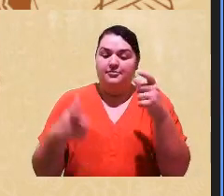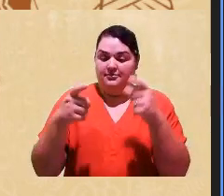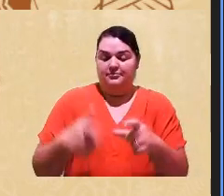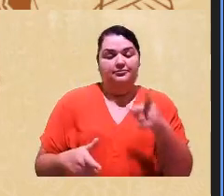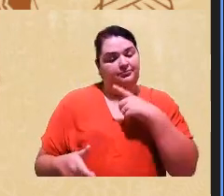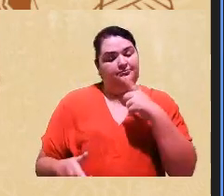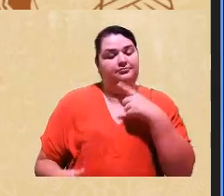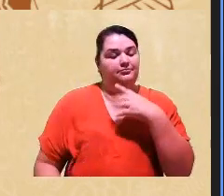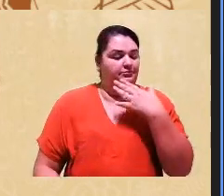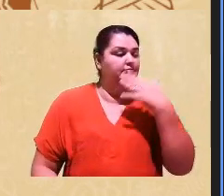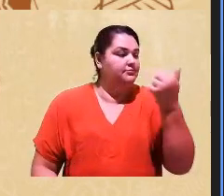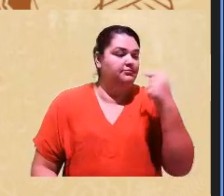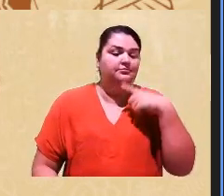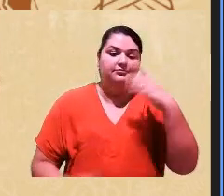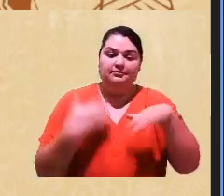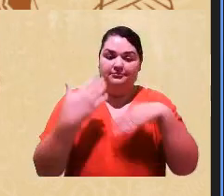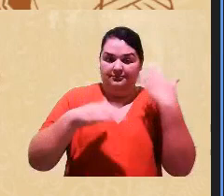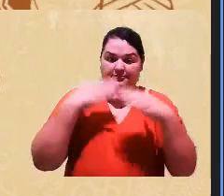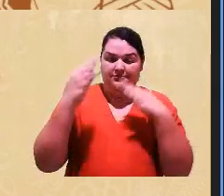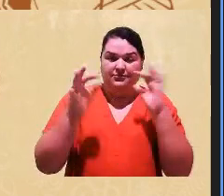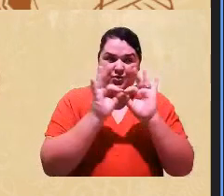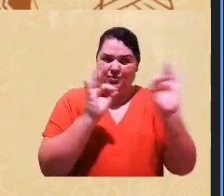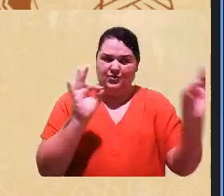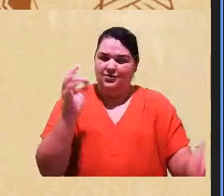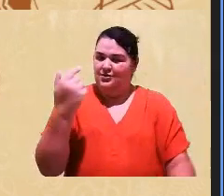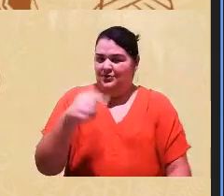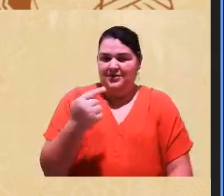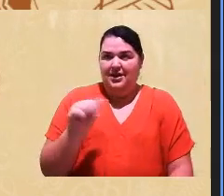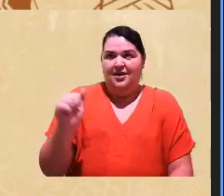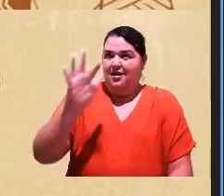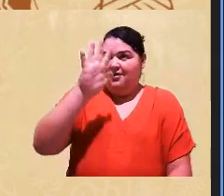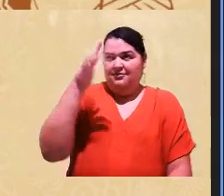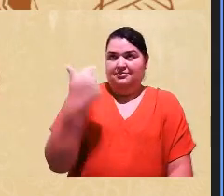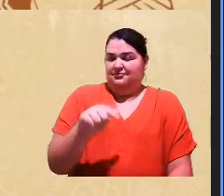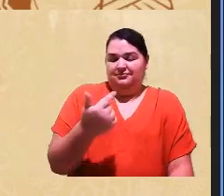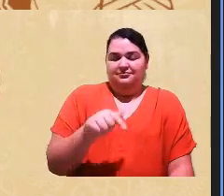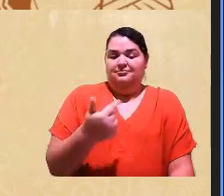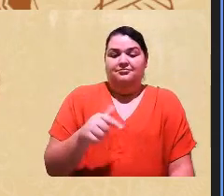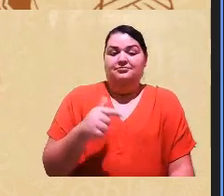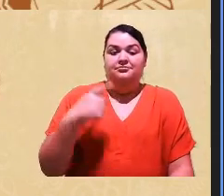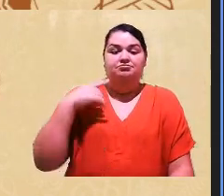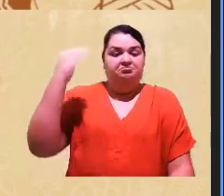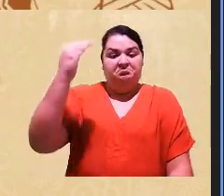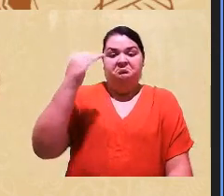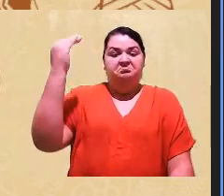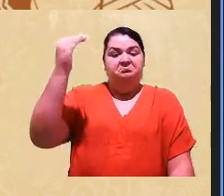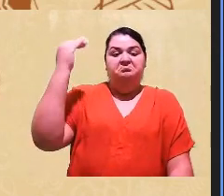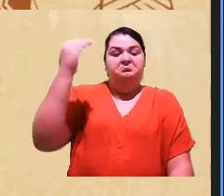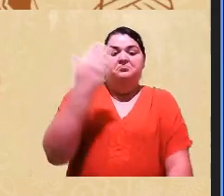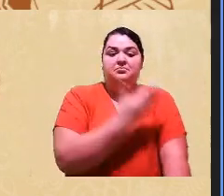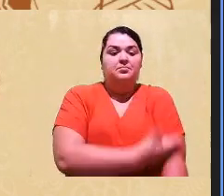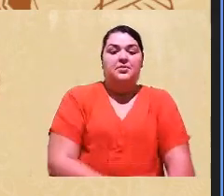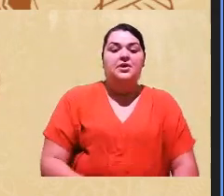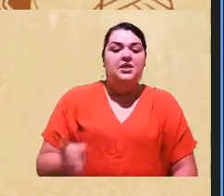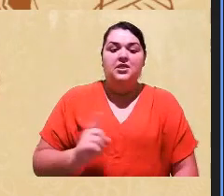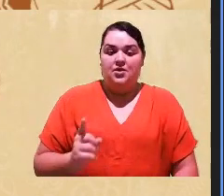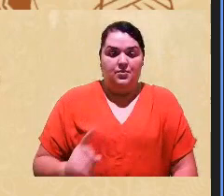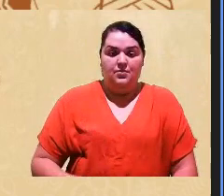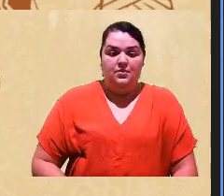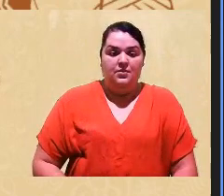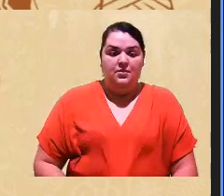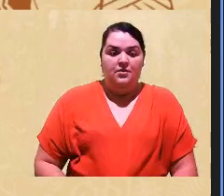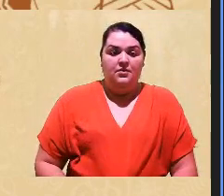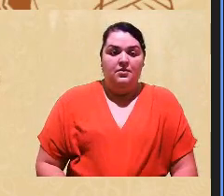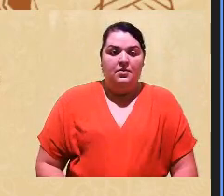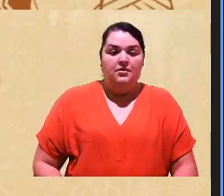fazer o procedimento, e não é longe, não é no bairro caro, no bairro de elite, classe média branca, não é isso, é aquele